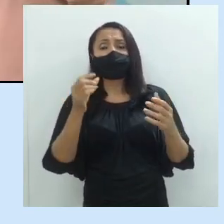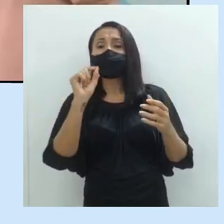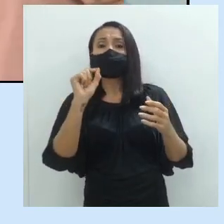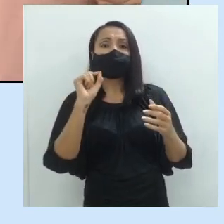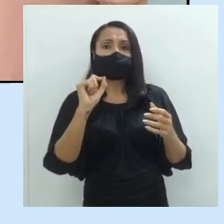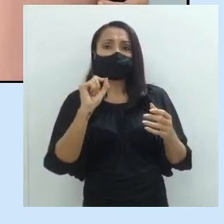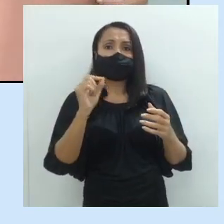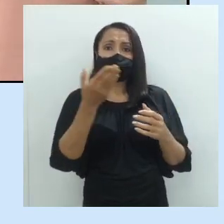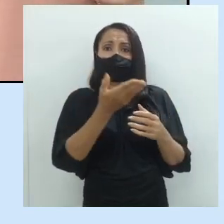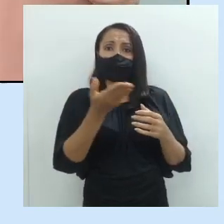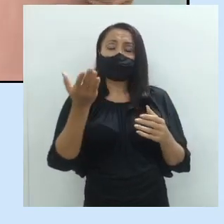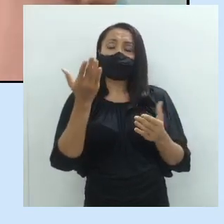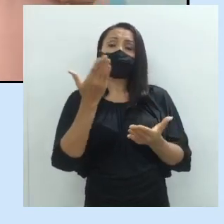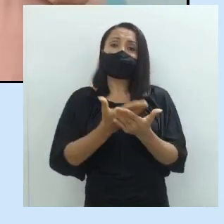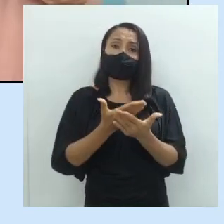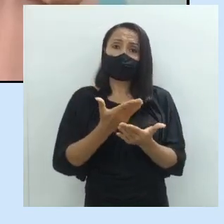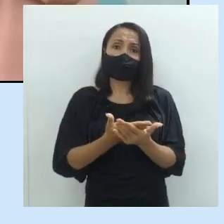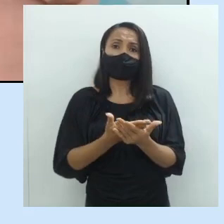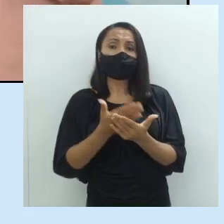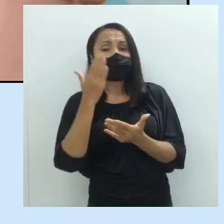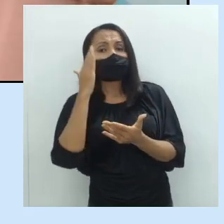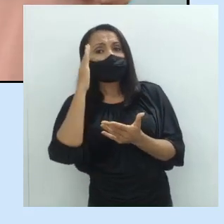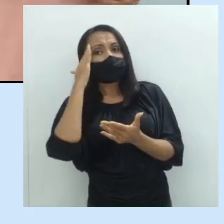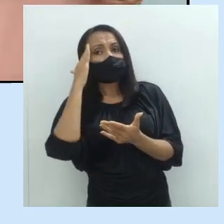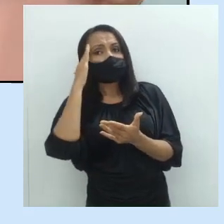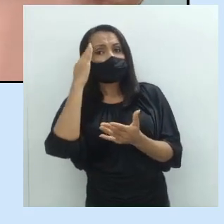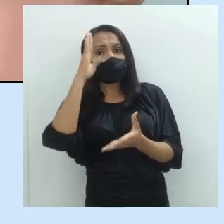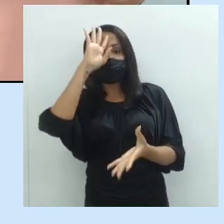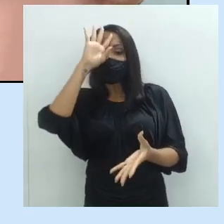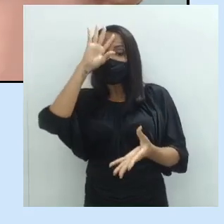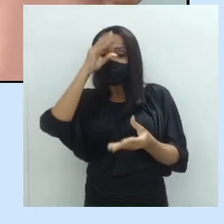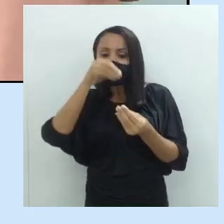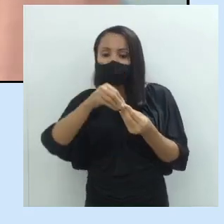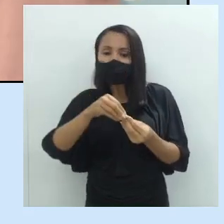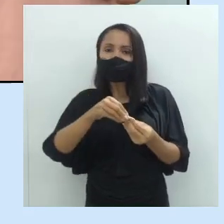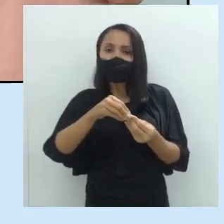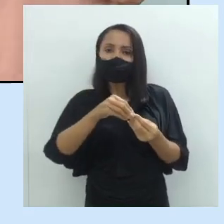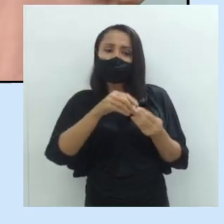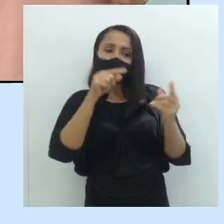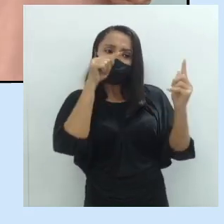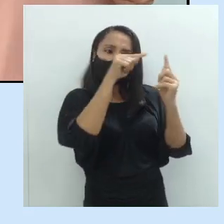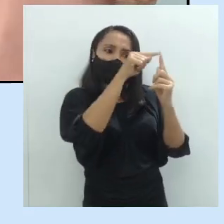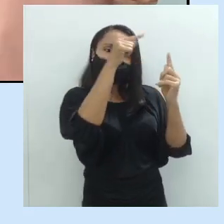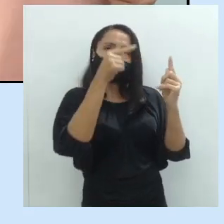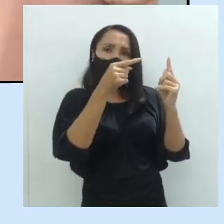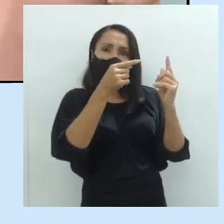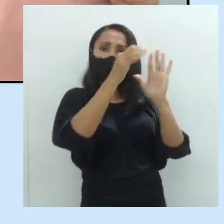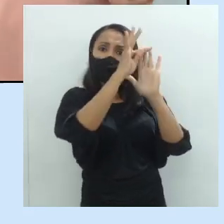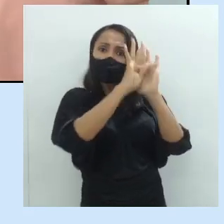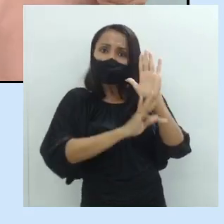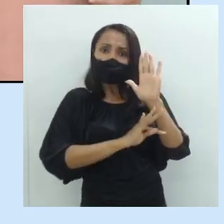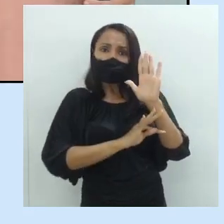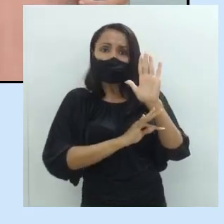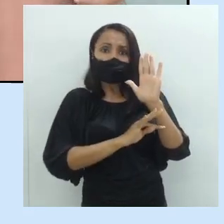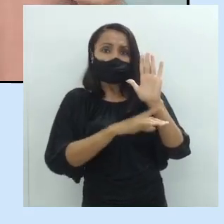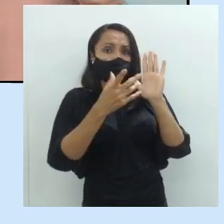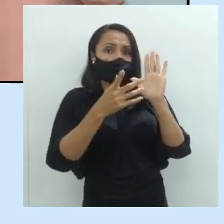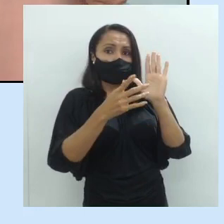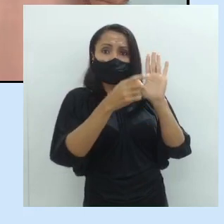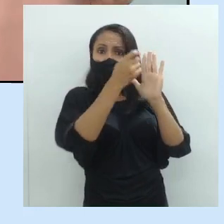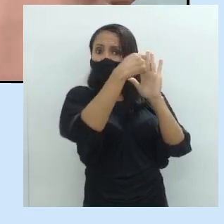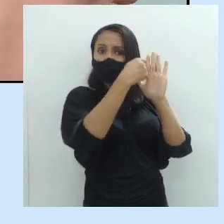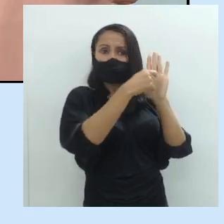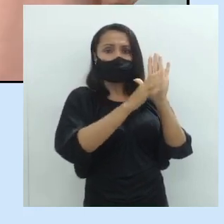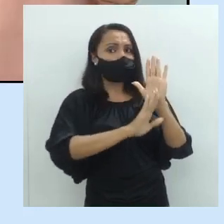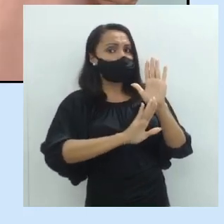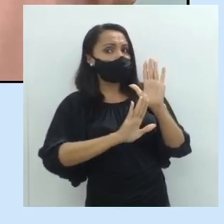é você estudante, entender a intencionalidade e entender que aquilo que não foi expresso,